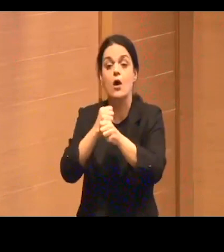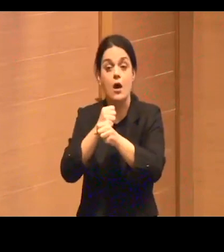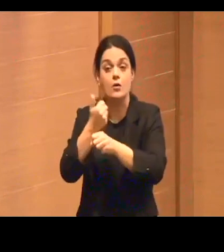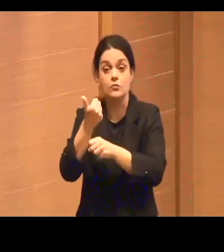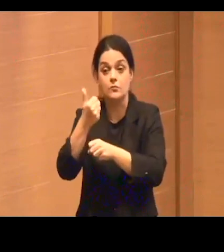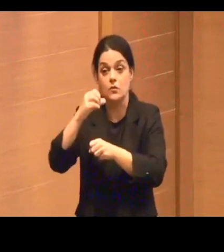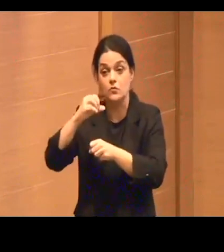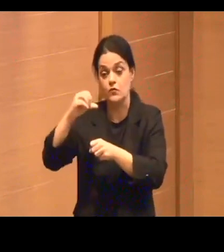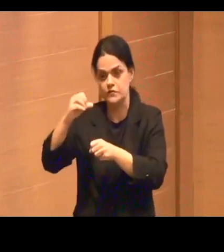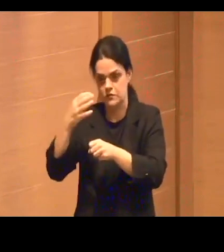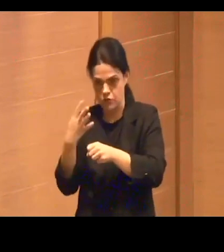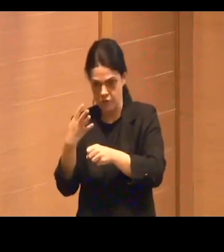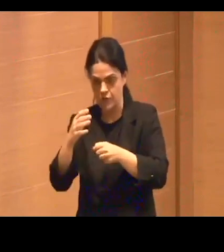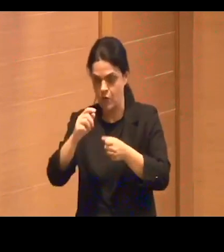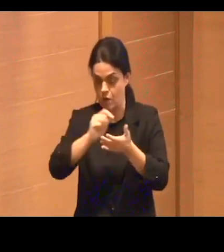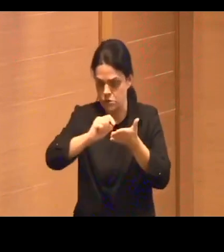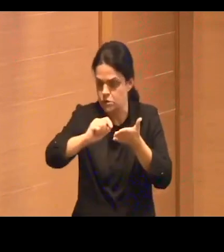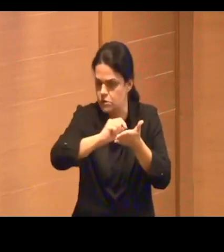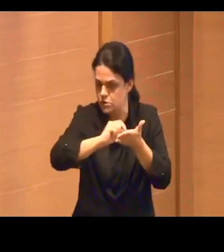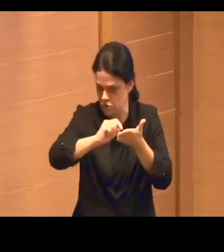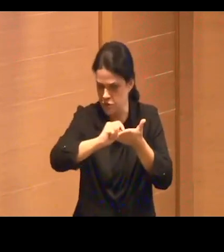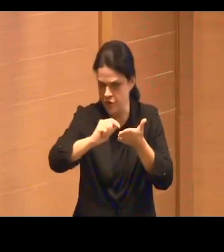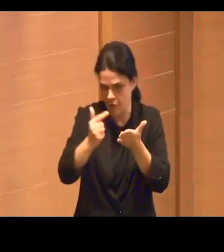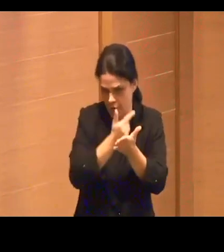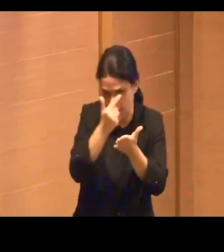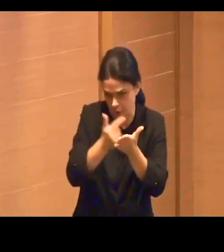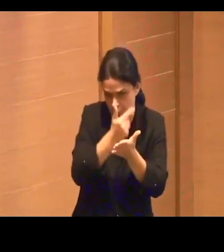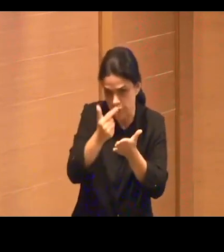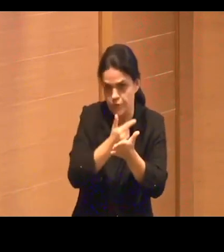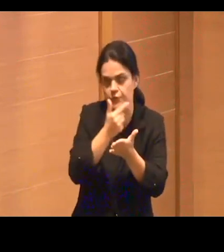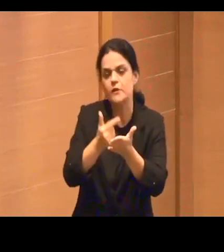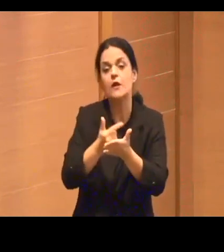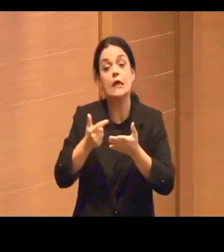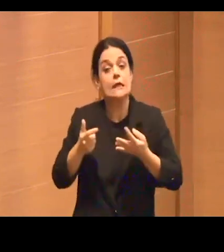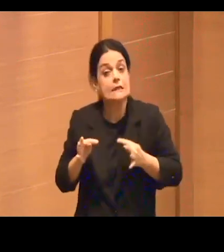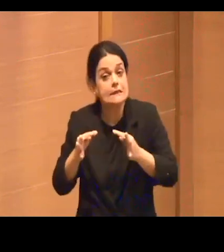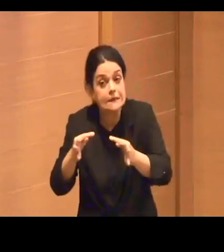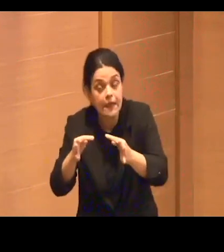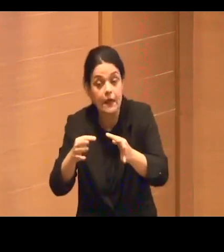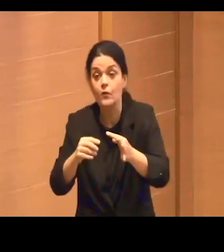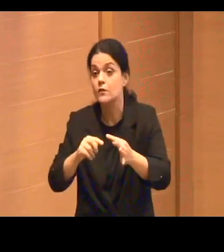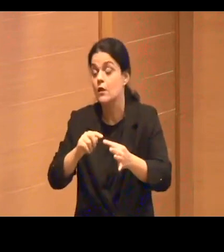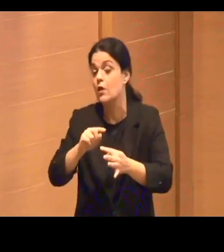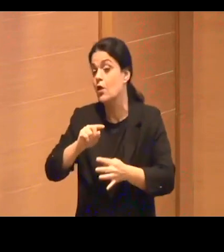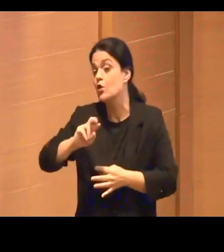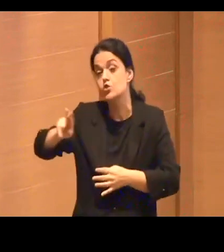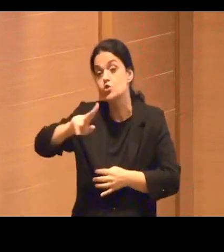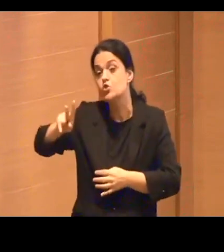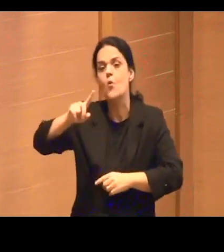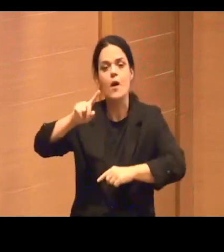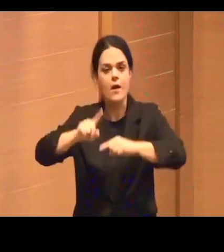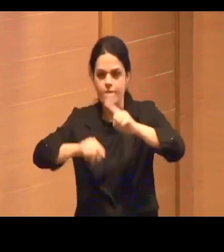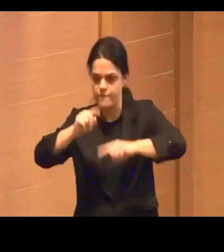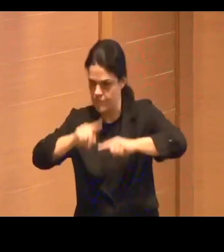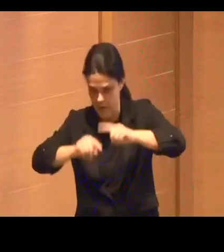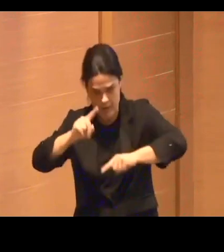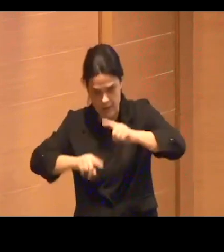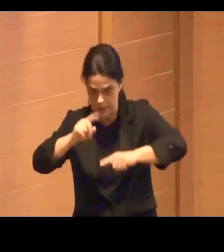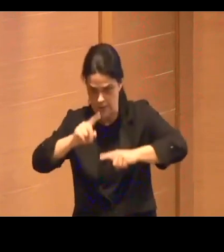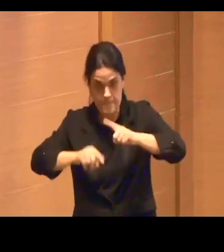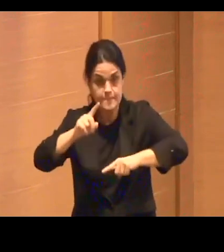escrevi o livro e que virou o bordão, essas tecnologias não são ferramentas, elas são